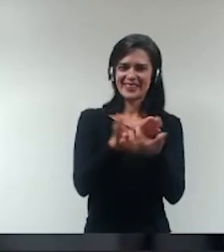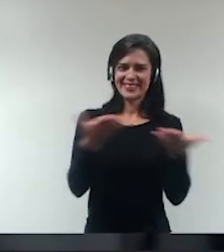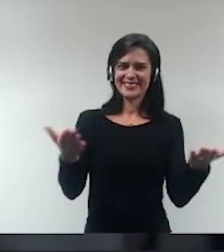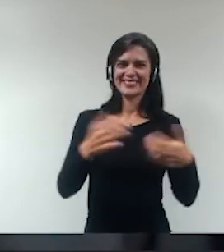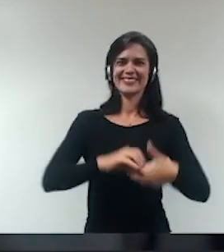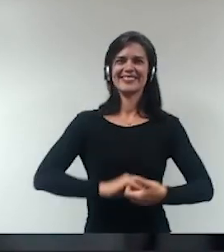aí então vamos lá